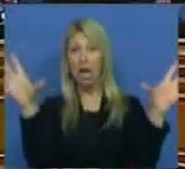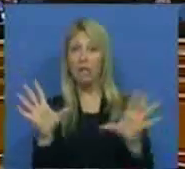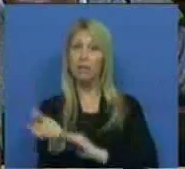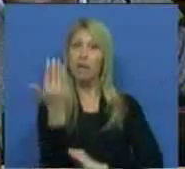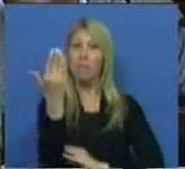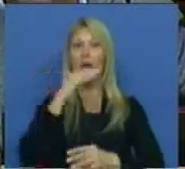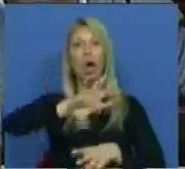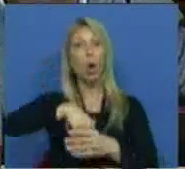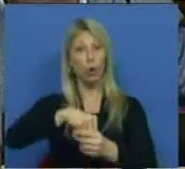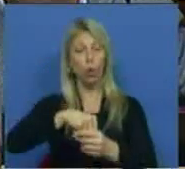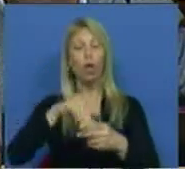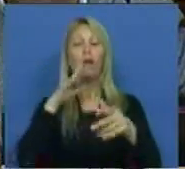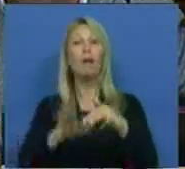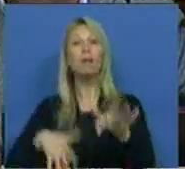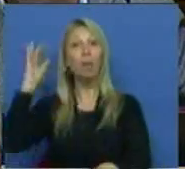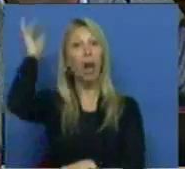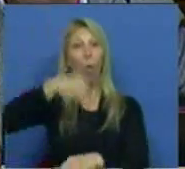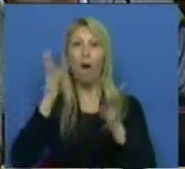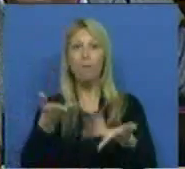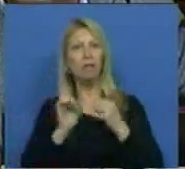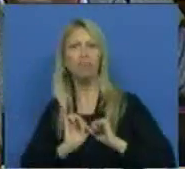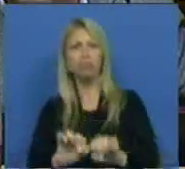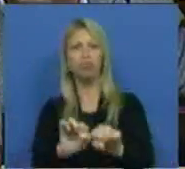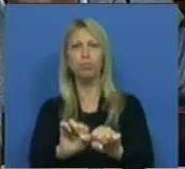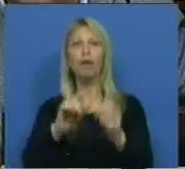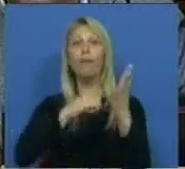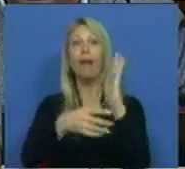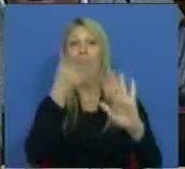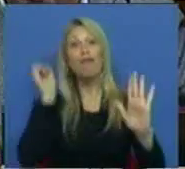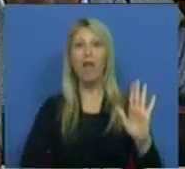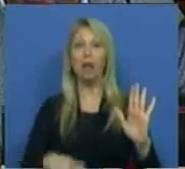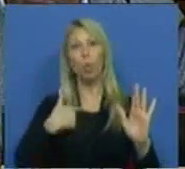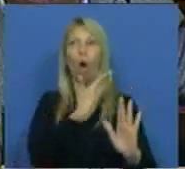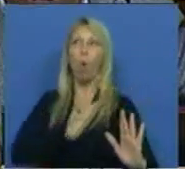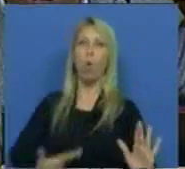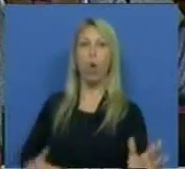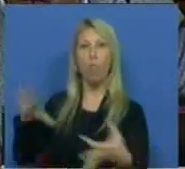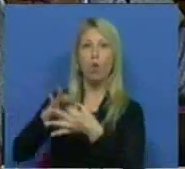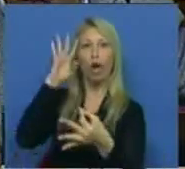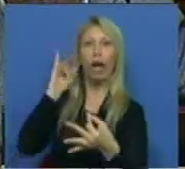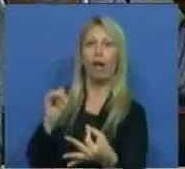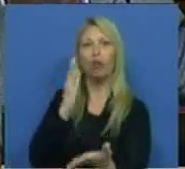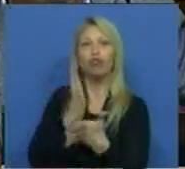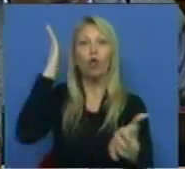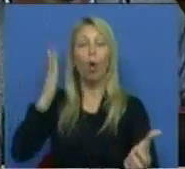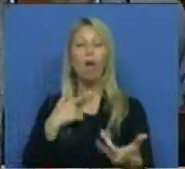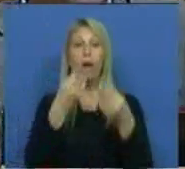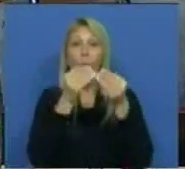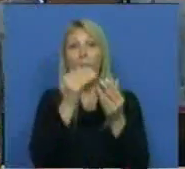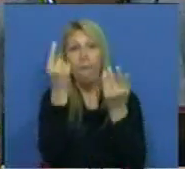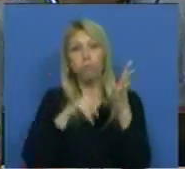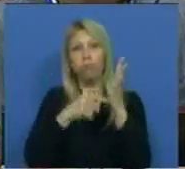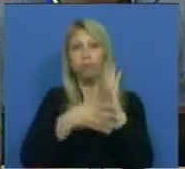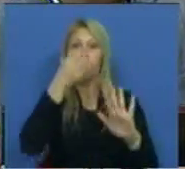A Assembleia da República deve rejeitar este veto conservador, deve rejeitar este veto mal feito e elaborado no